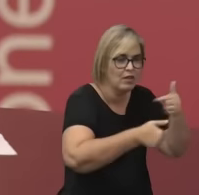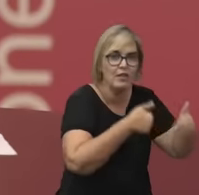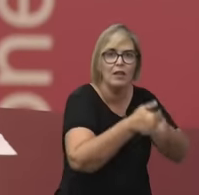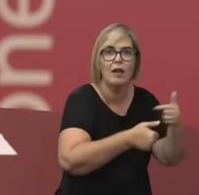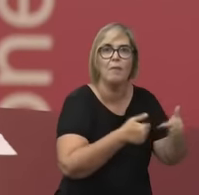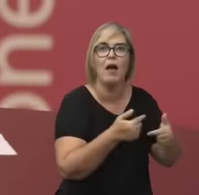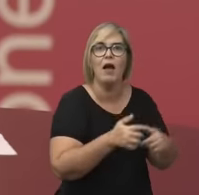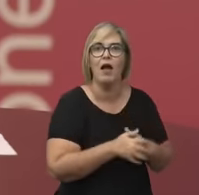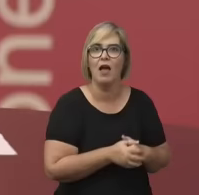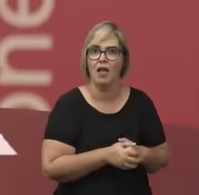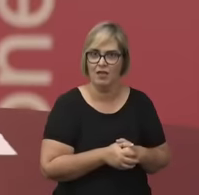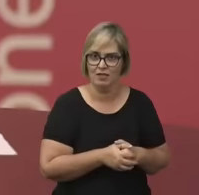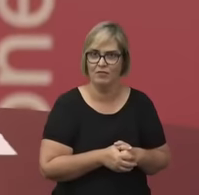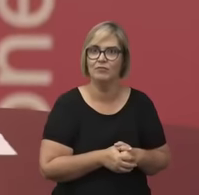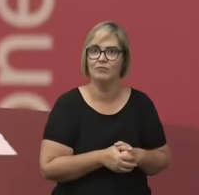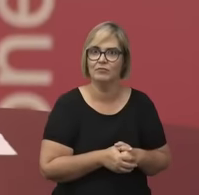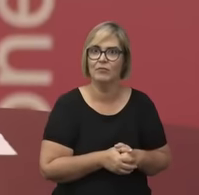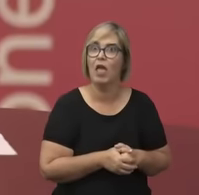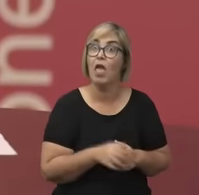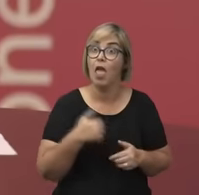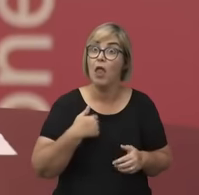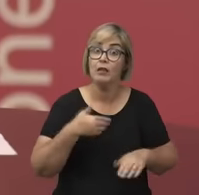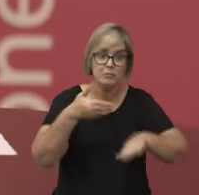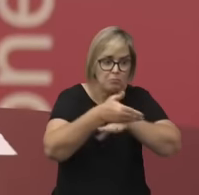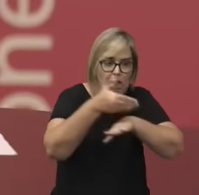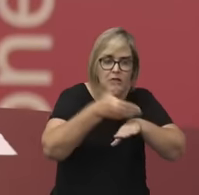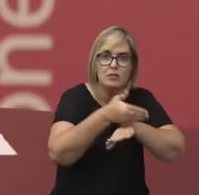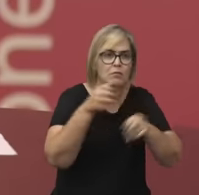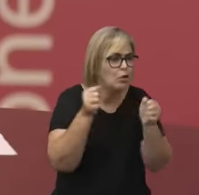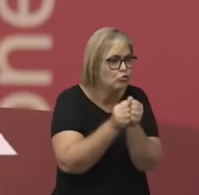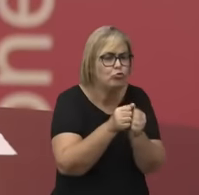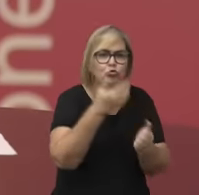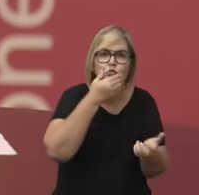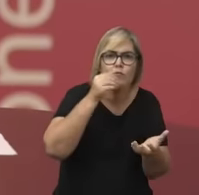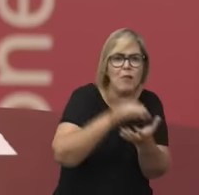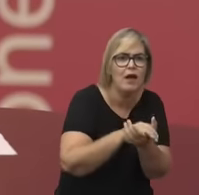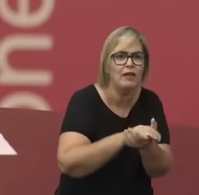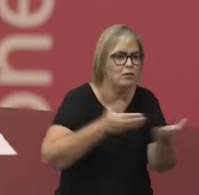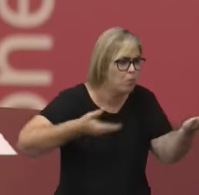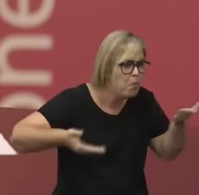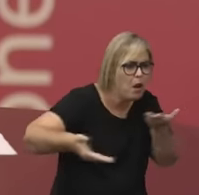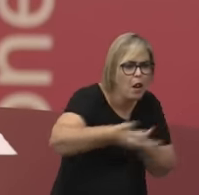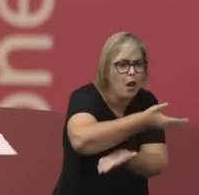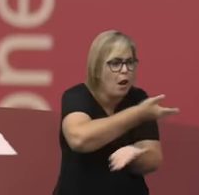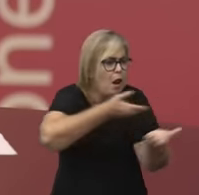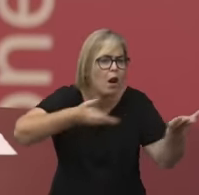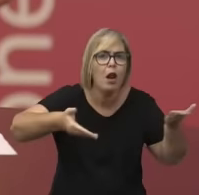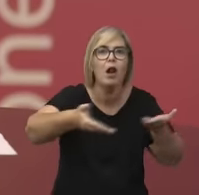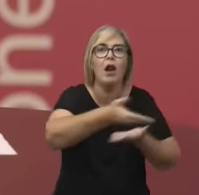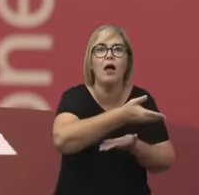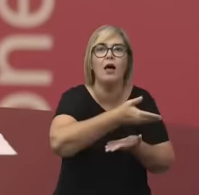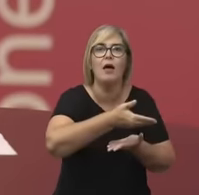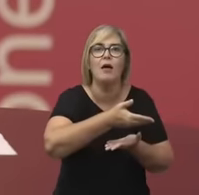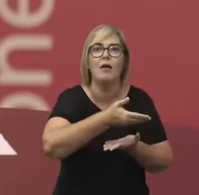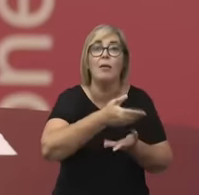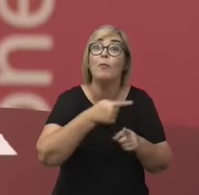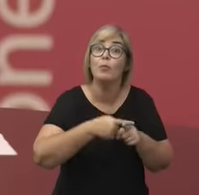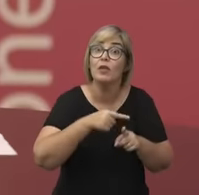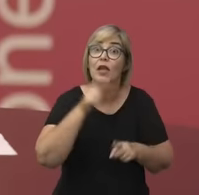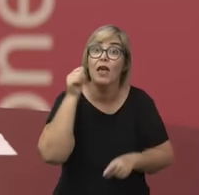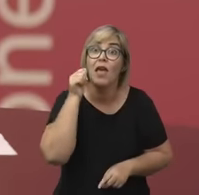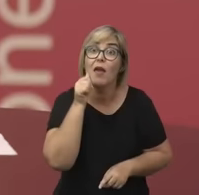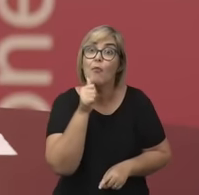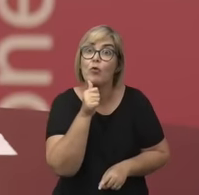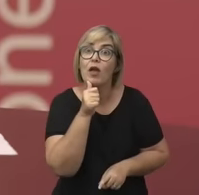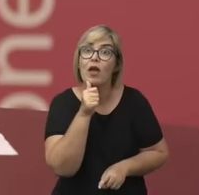não deixam de viver e participar e ter uma função social porque são mulheres mães, são mulheres que